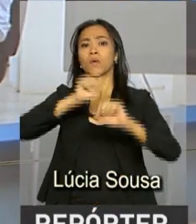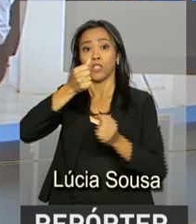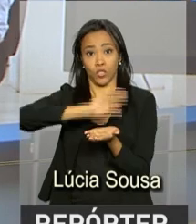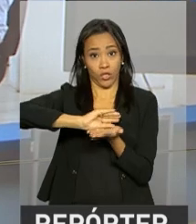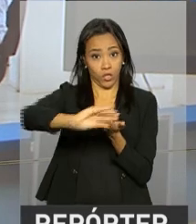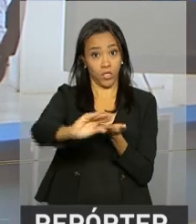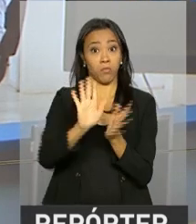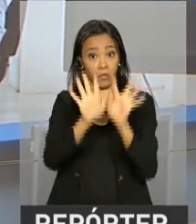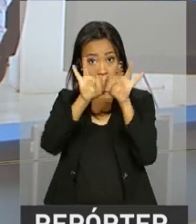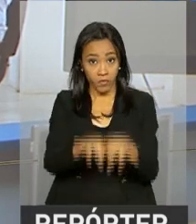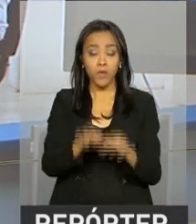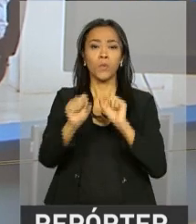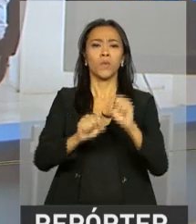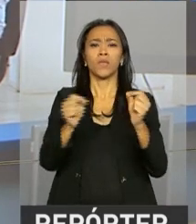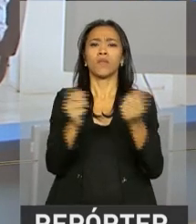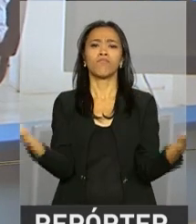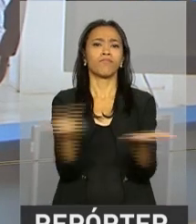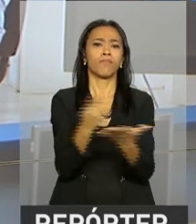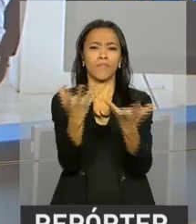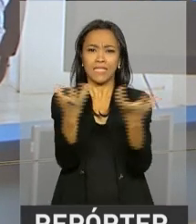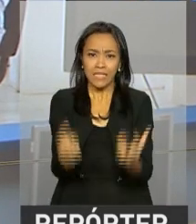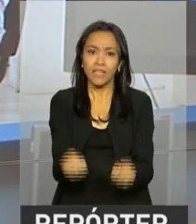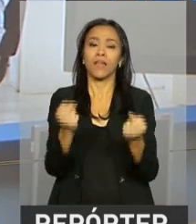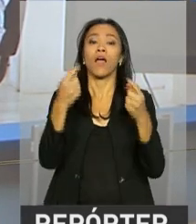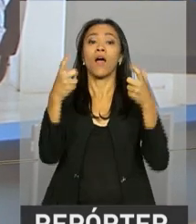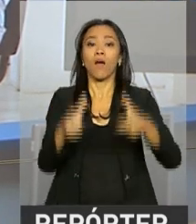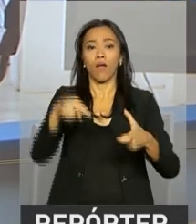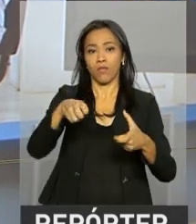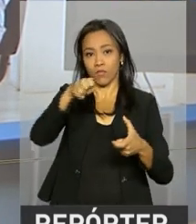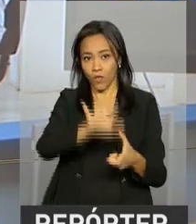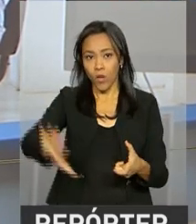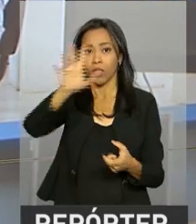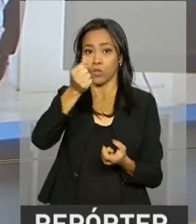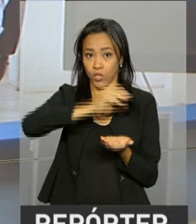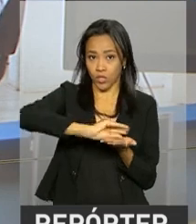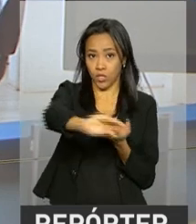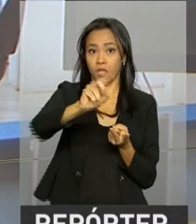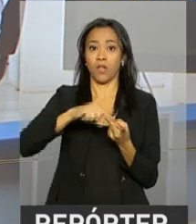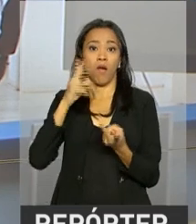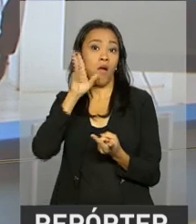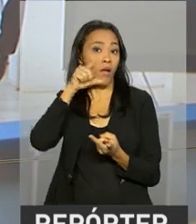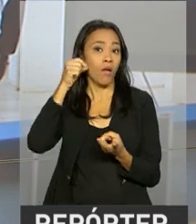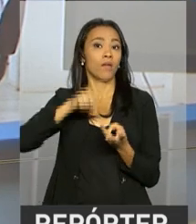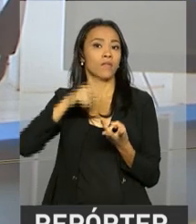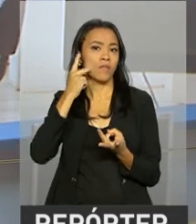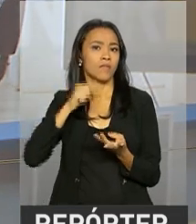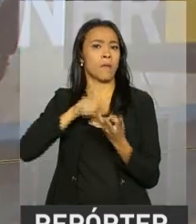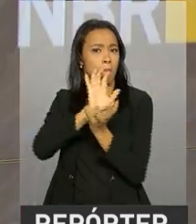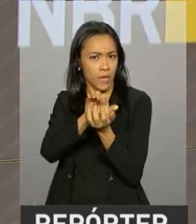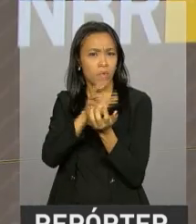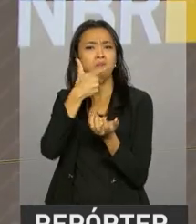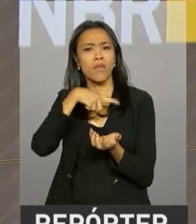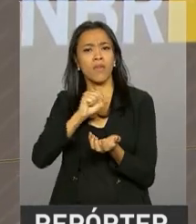para acabar com a seca no Nordeste brasileiro. Os recursos vão para Alagoas, Ceará e Pernambuco. Quem traz as